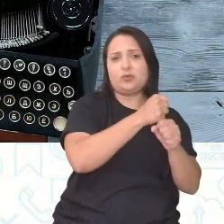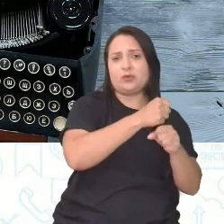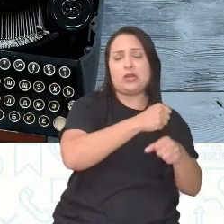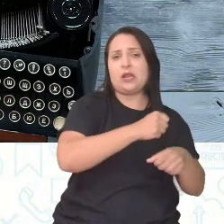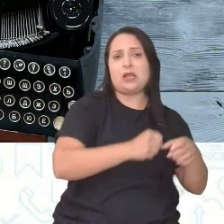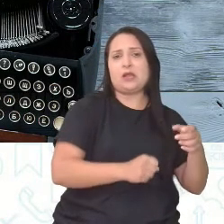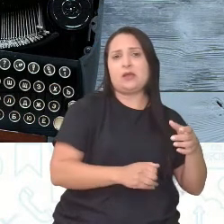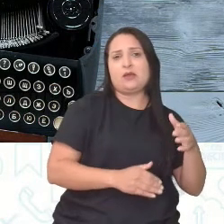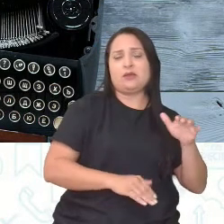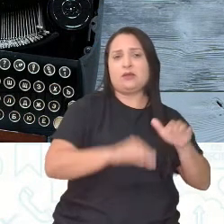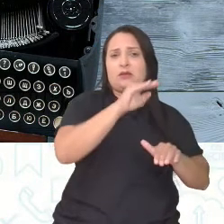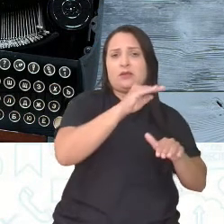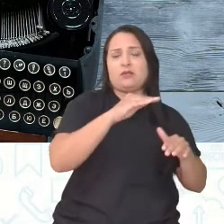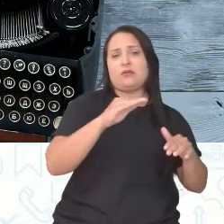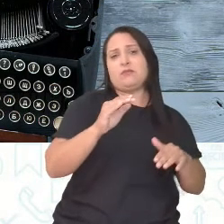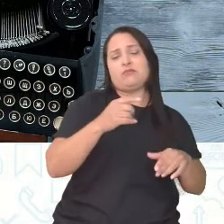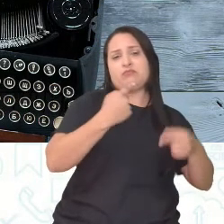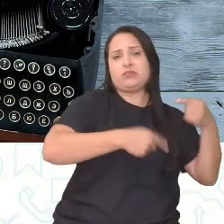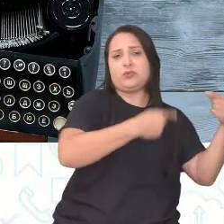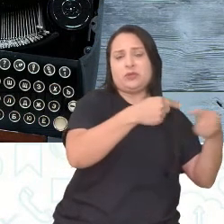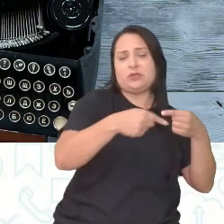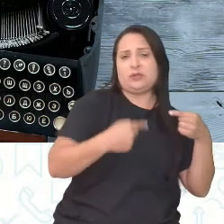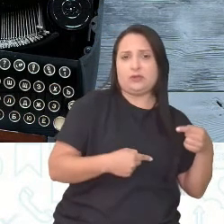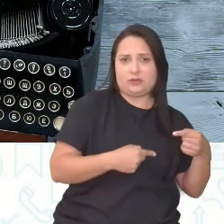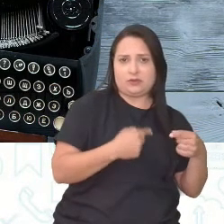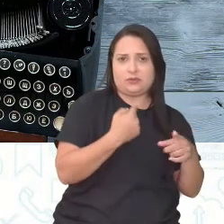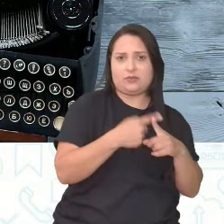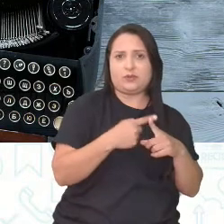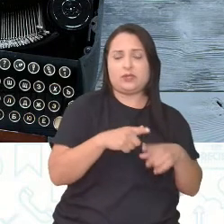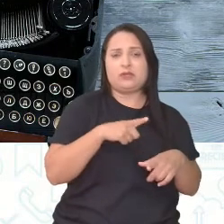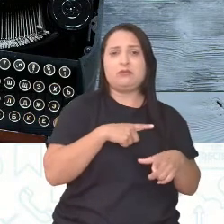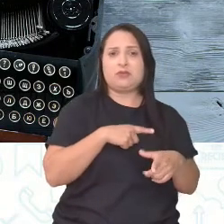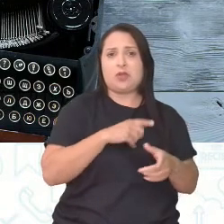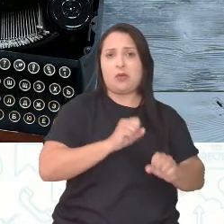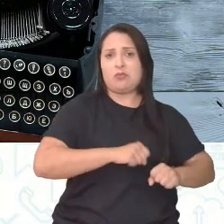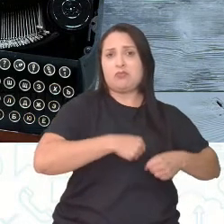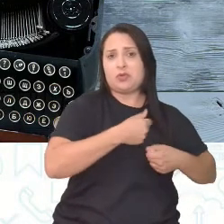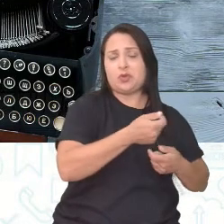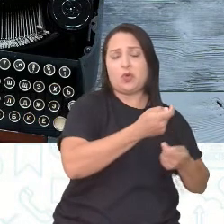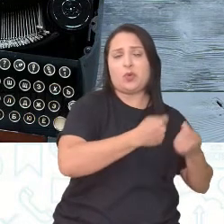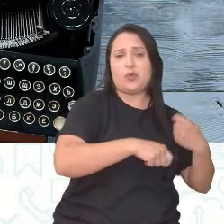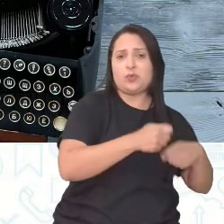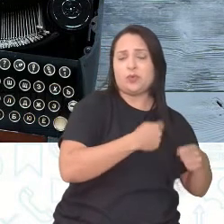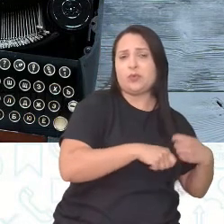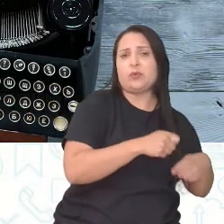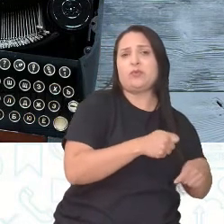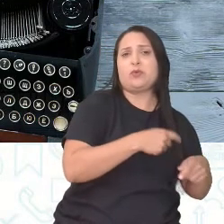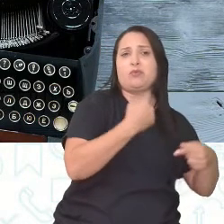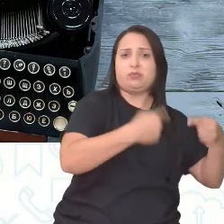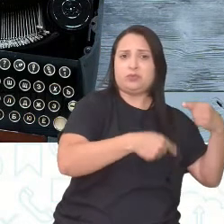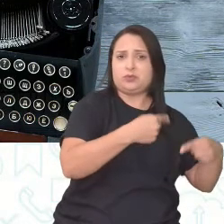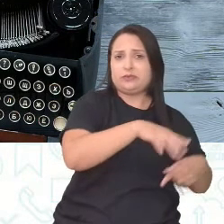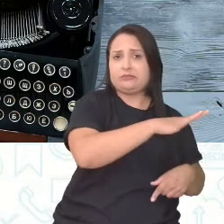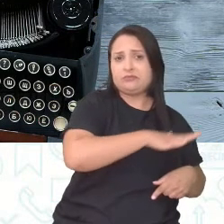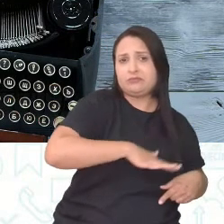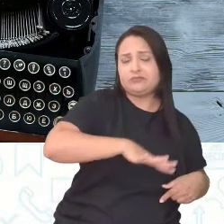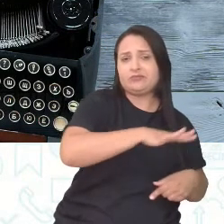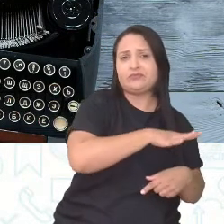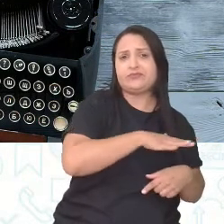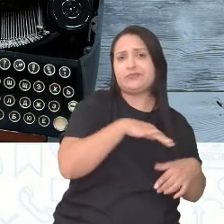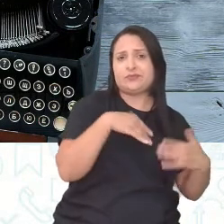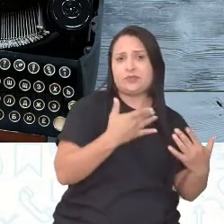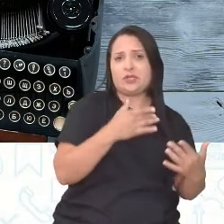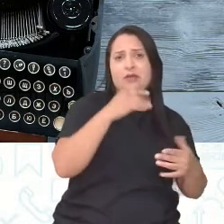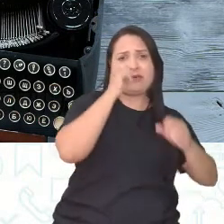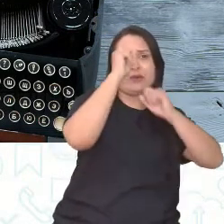políticas. Óbvio, né? Porque eram os detentores, de fato, do poder econômico, político. Então, era essa a ideia do